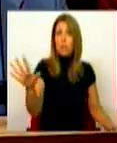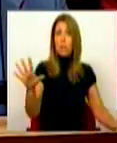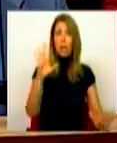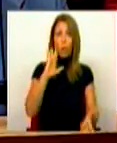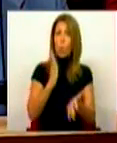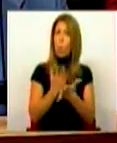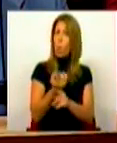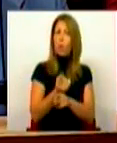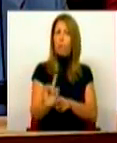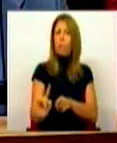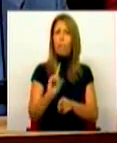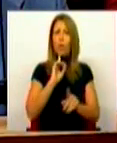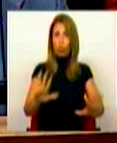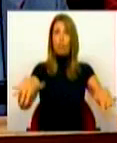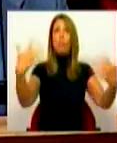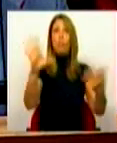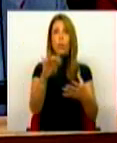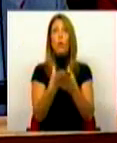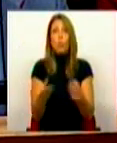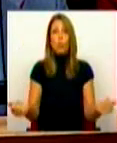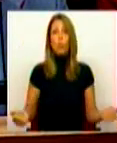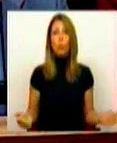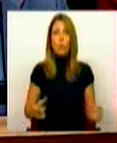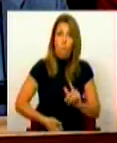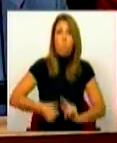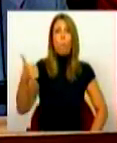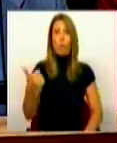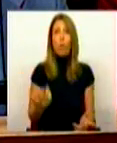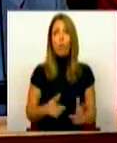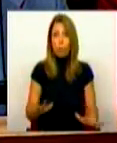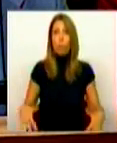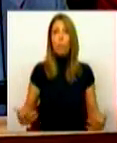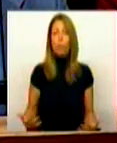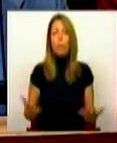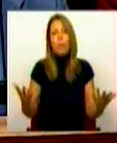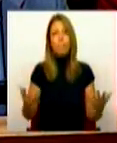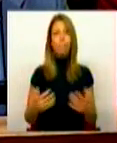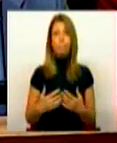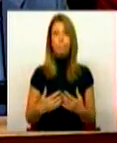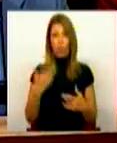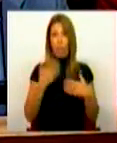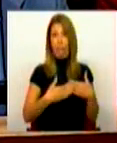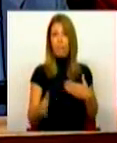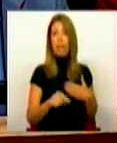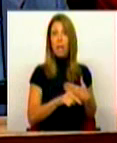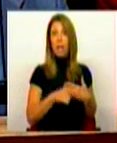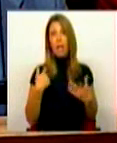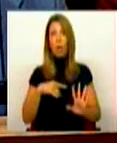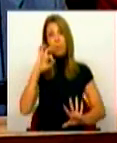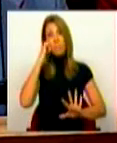vez que podia ter tido a solução a melhor. Ora, a partir daí corremos atrás do prejuízo.